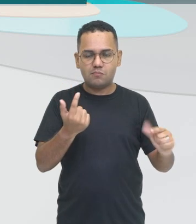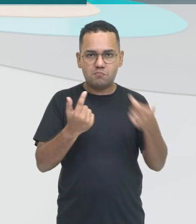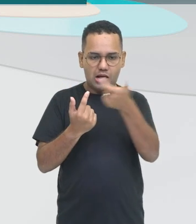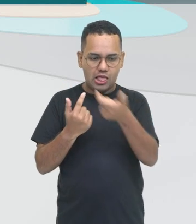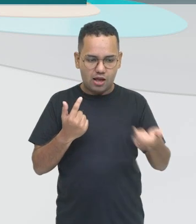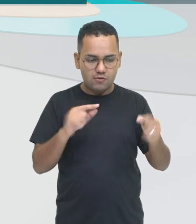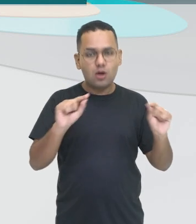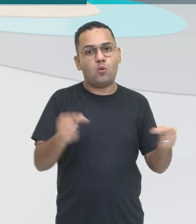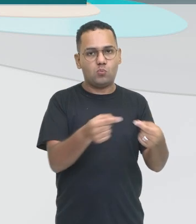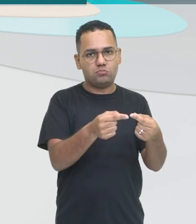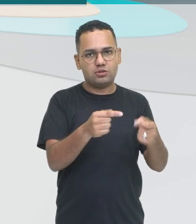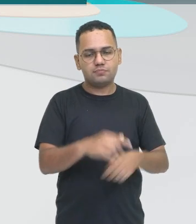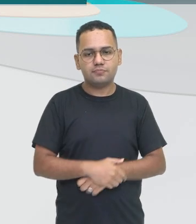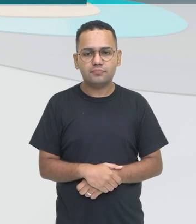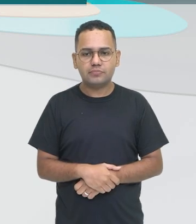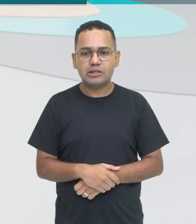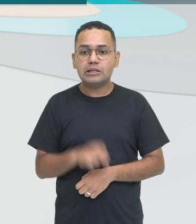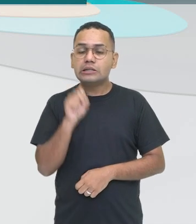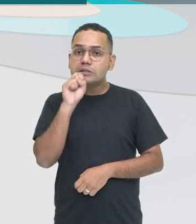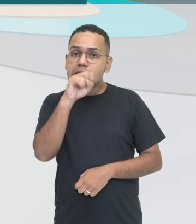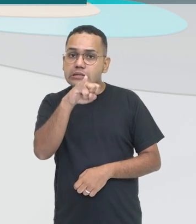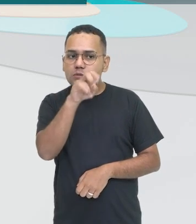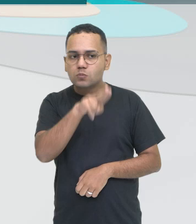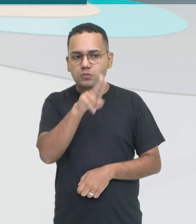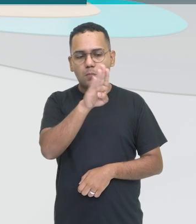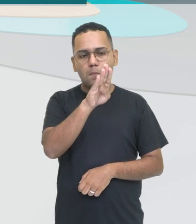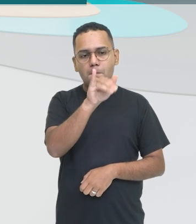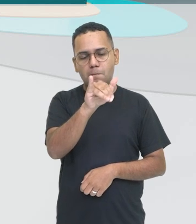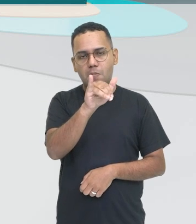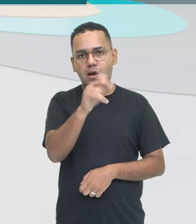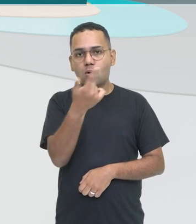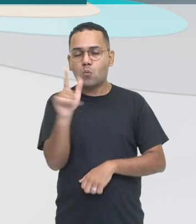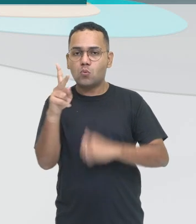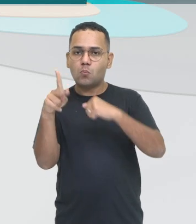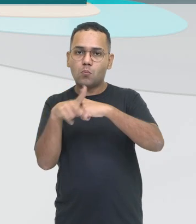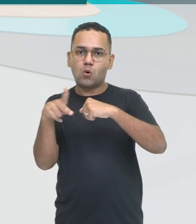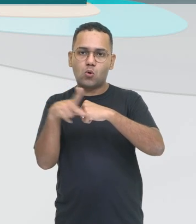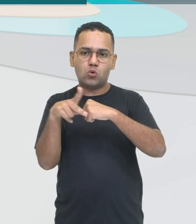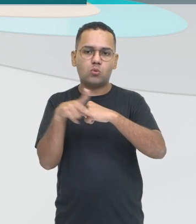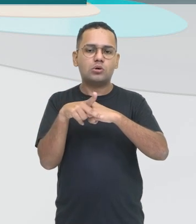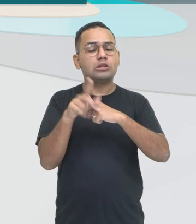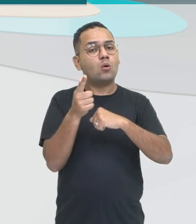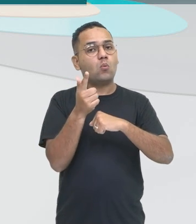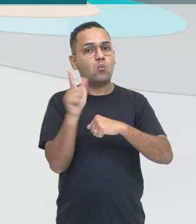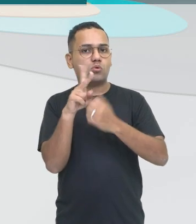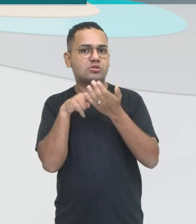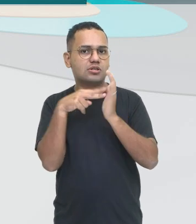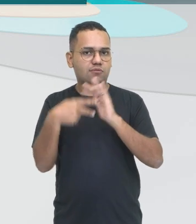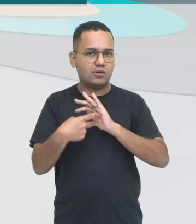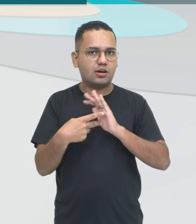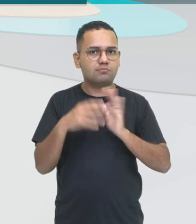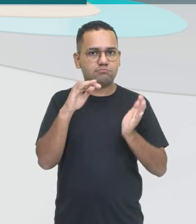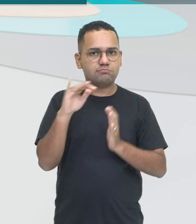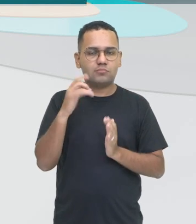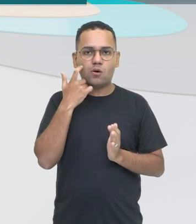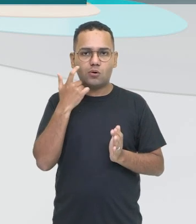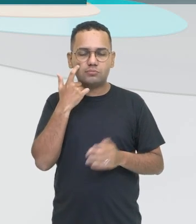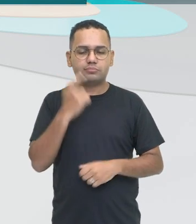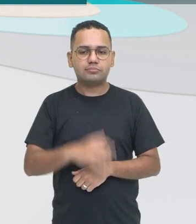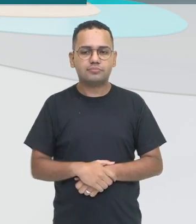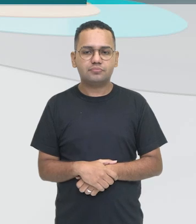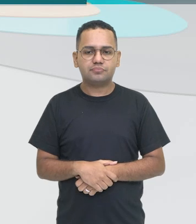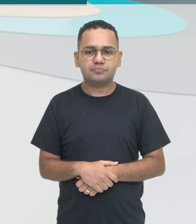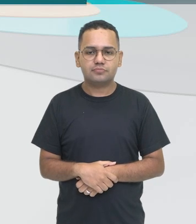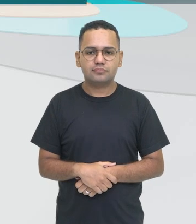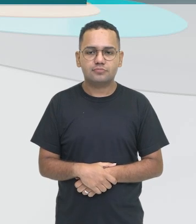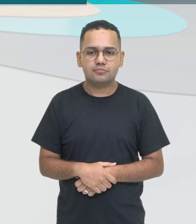Só que quando eu utilizo o by junto com o pronome reflexivo, ele vai modificar um pouquinho e a gente vai ver isso agora. Então, como é que fica